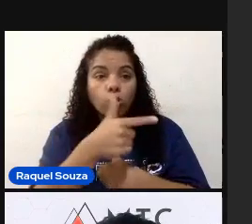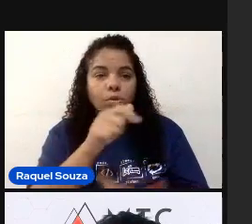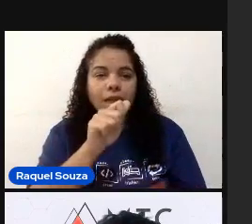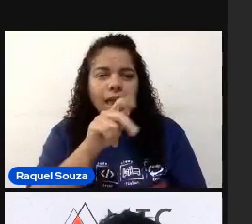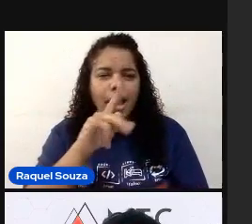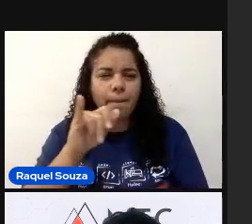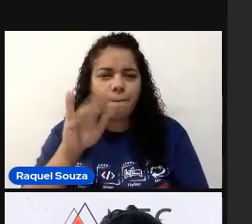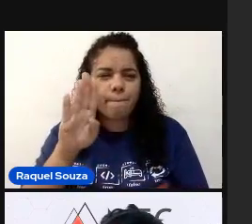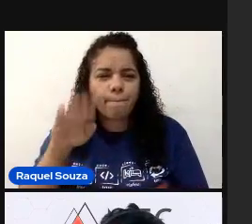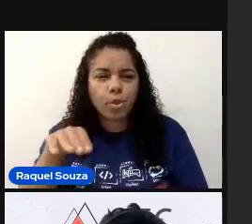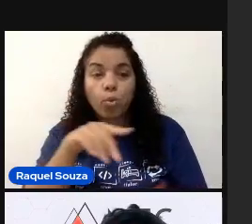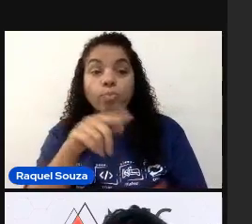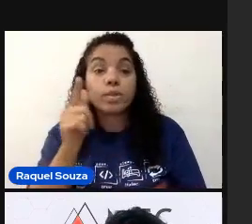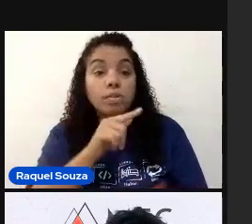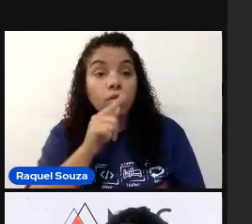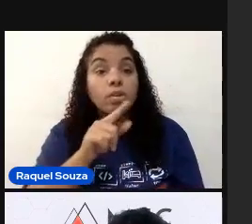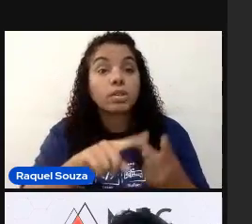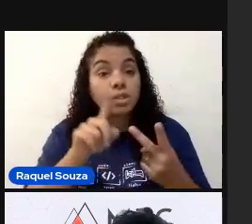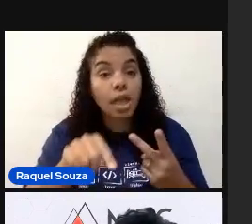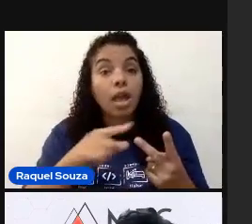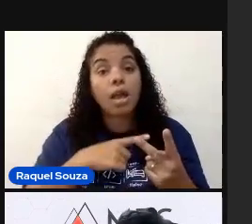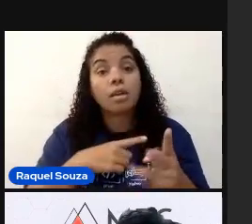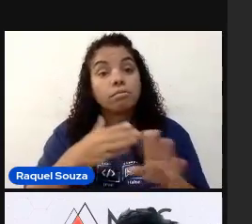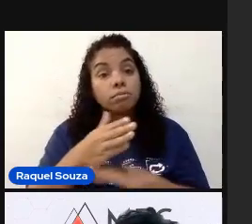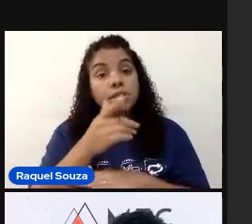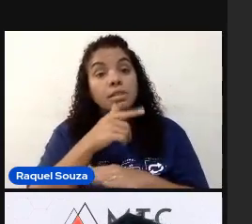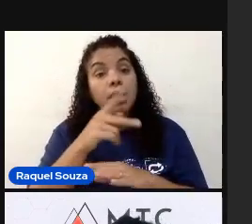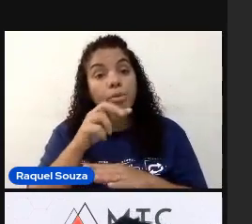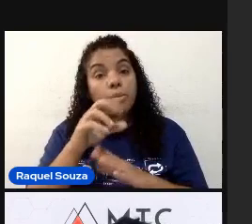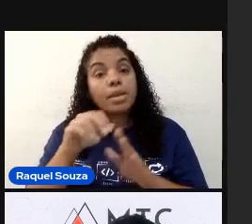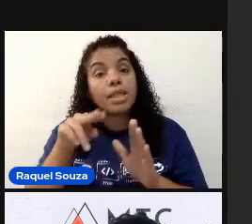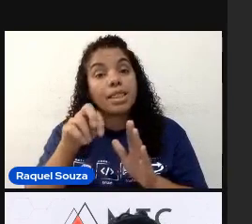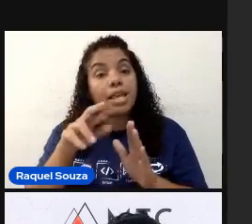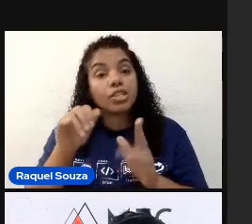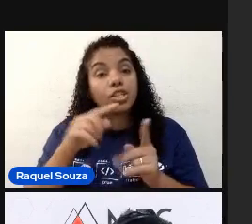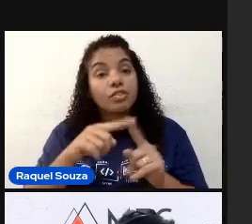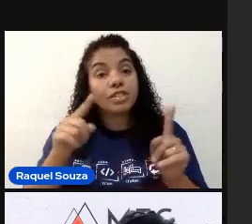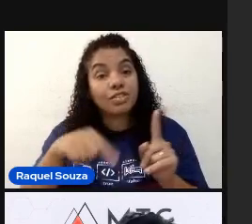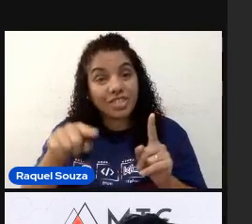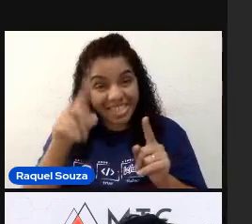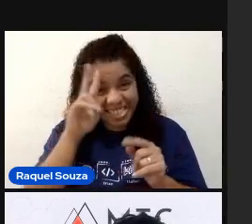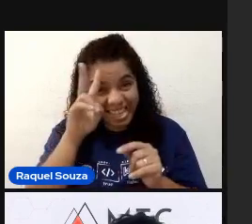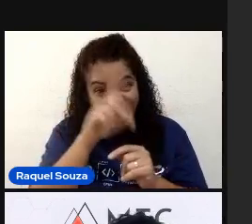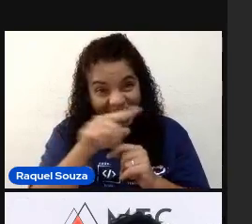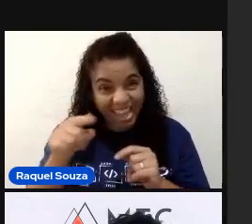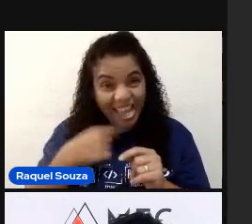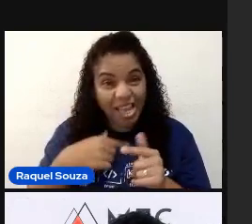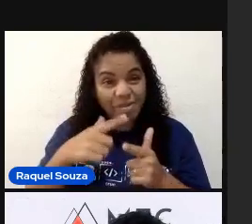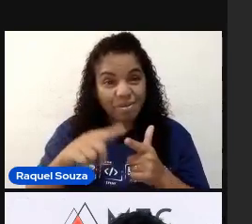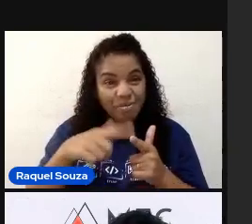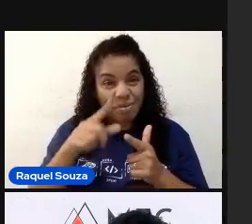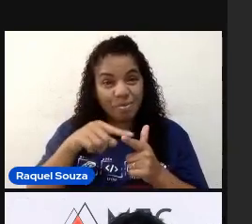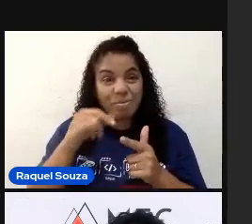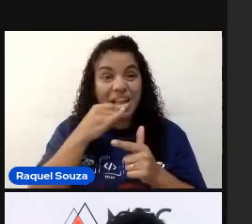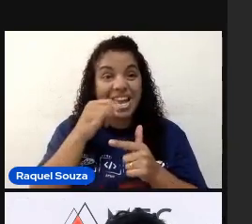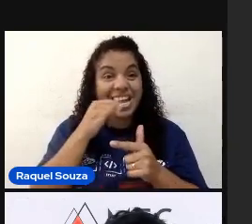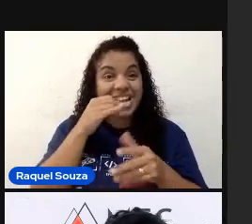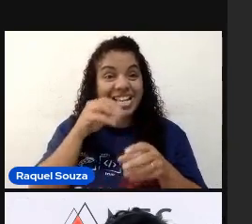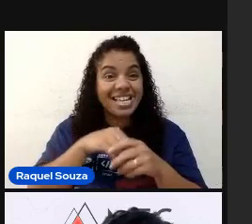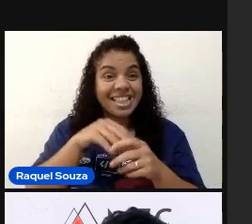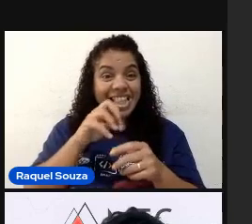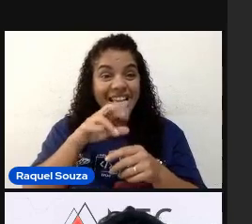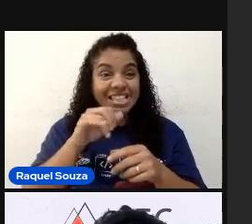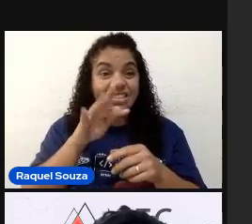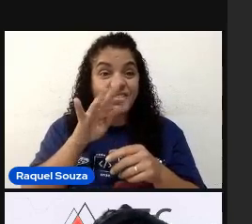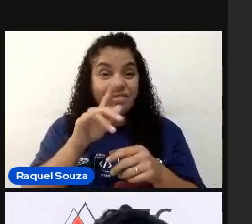E ele consegue acessar as propriedades nativas. Se vocês lembram, o problema da automação nativa do Flutter